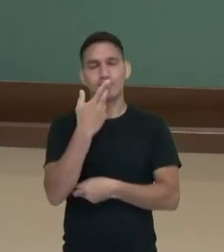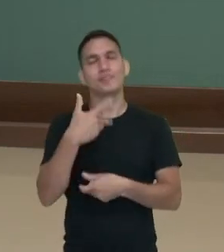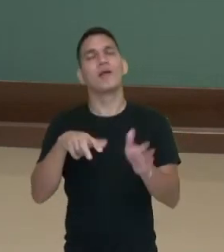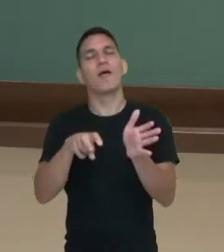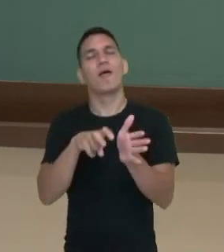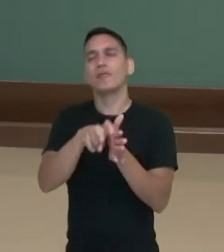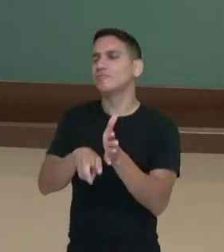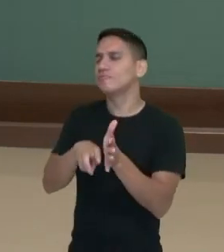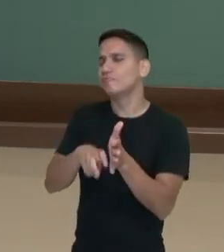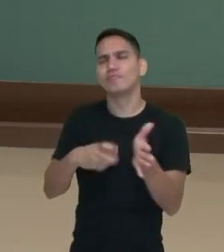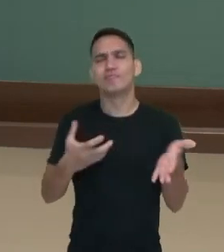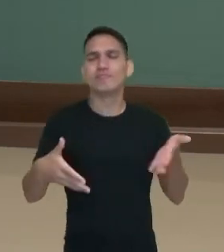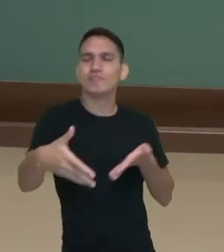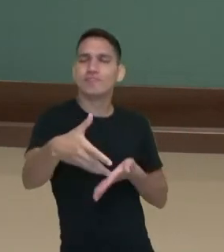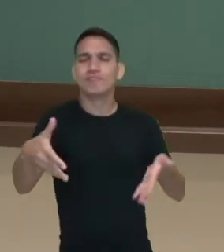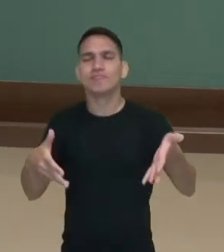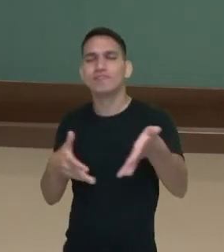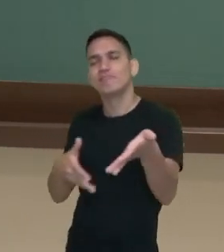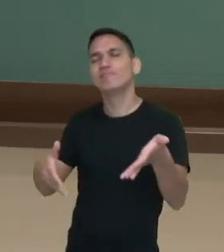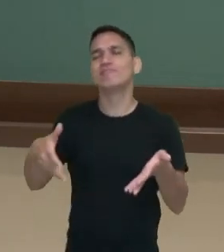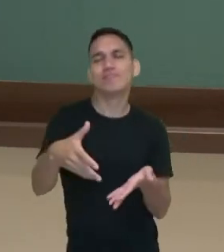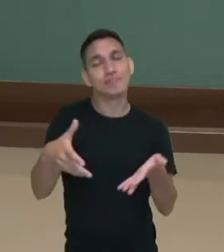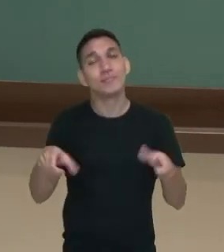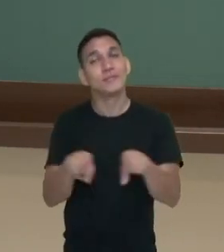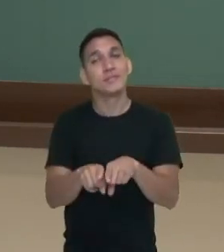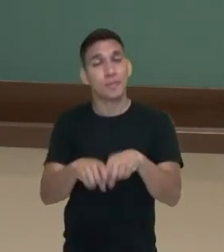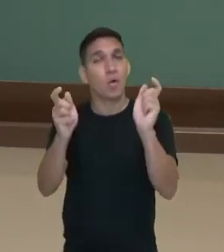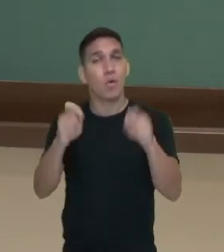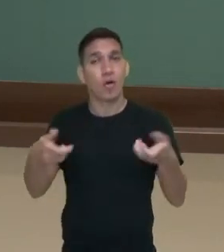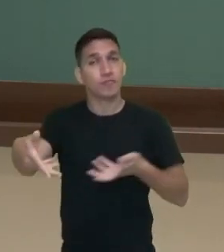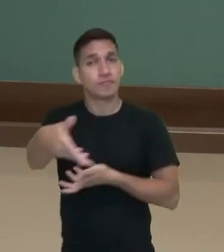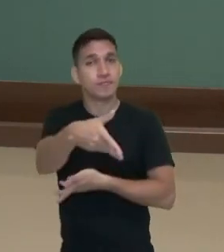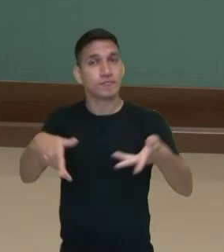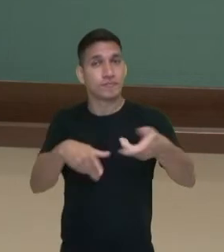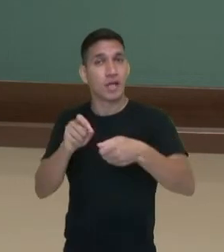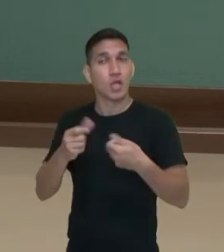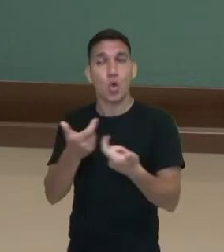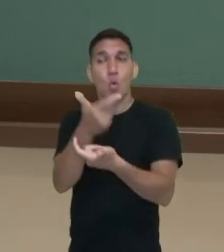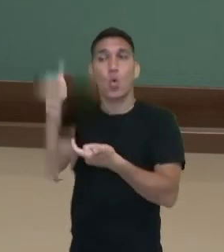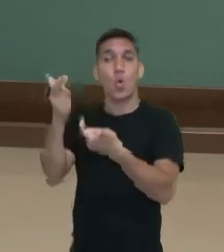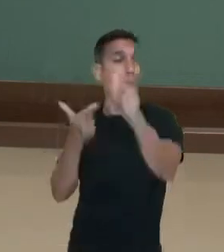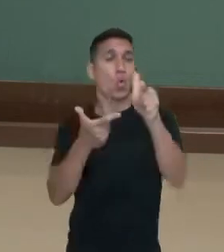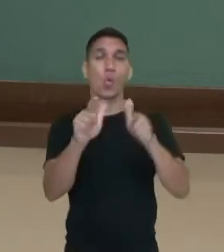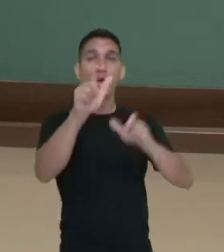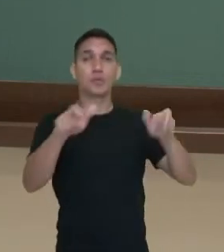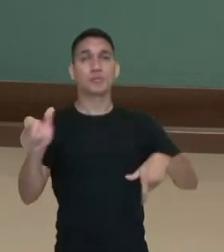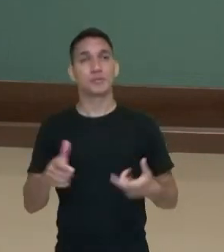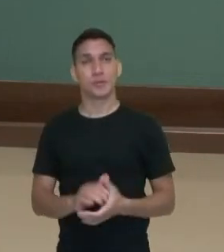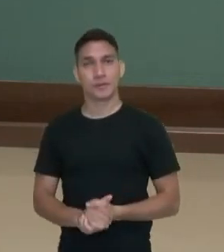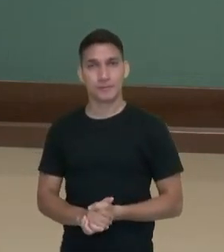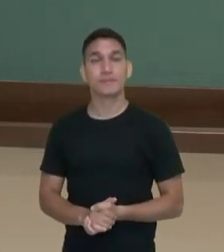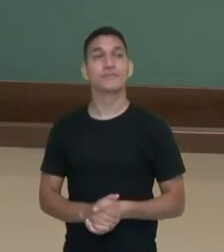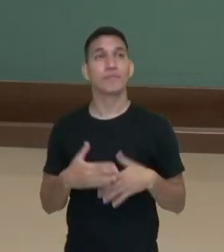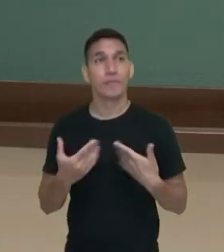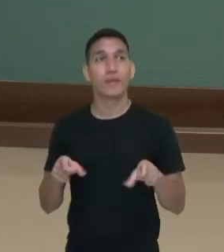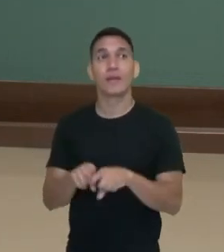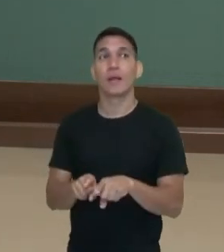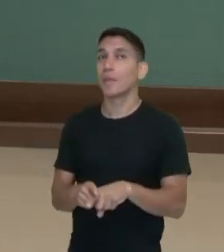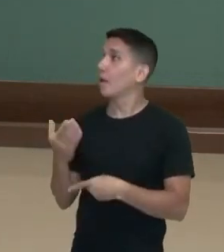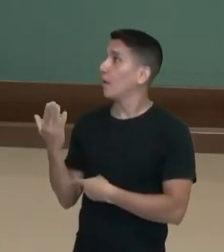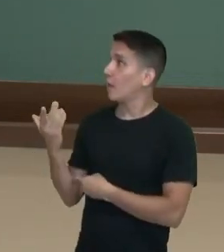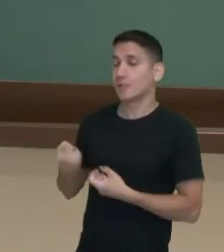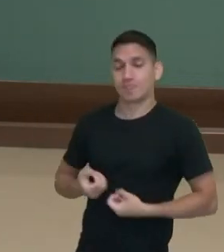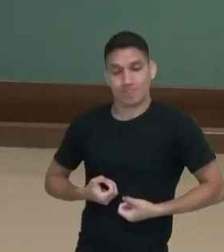é inclusiva, você pode dançar com outras pessoas. E ela libera sentimentos.